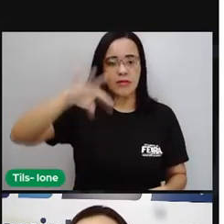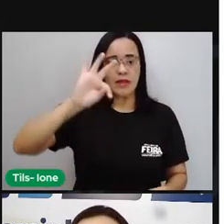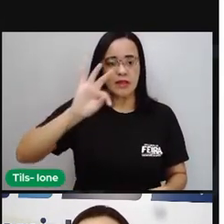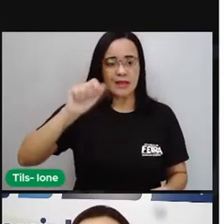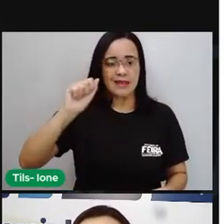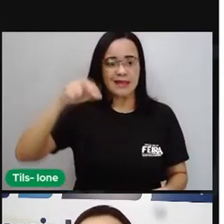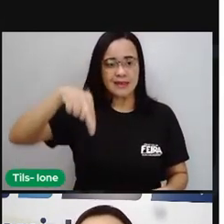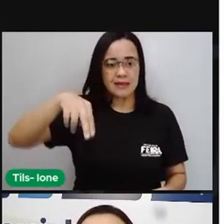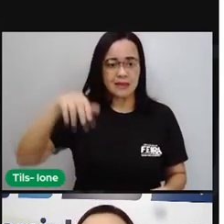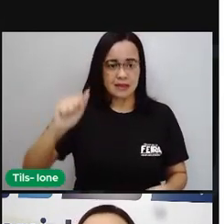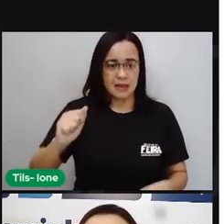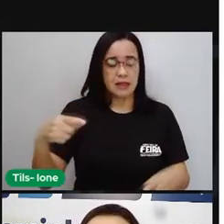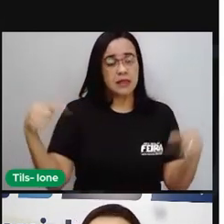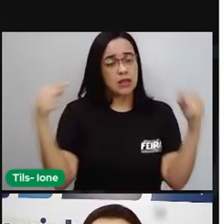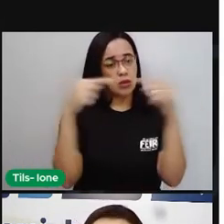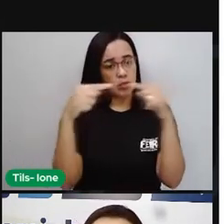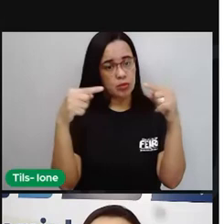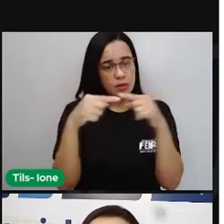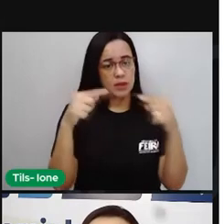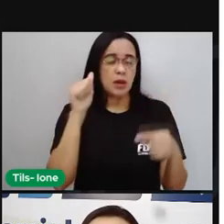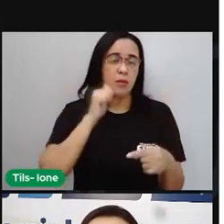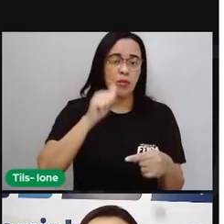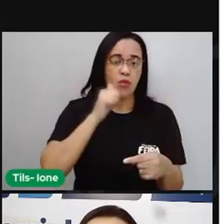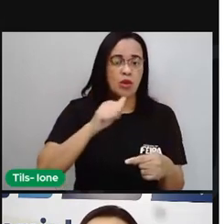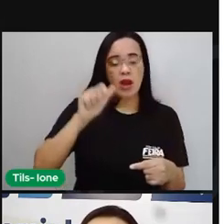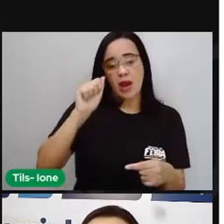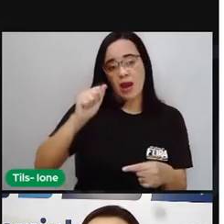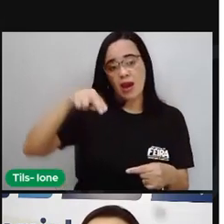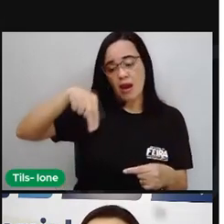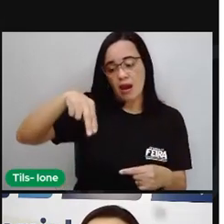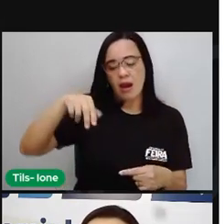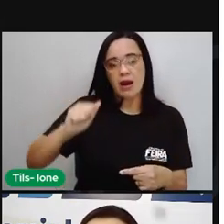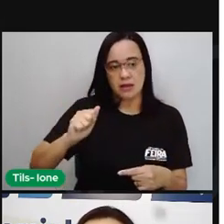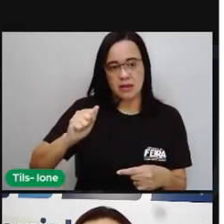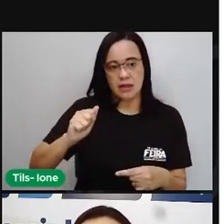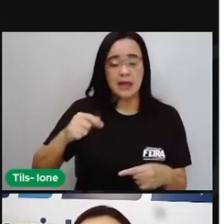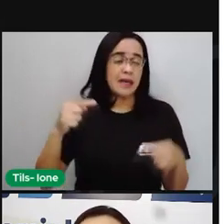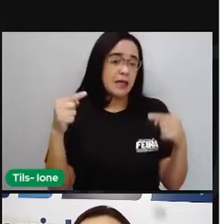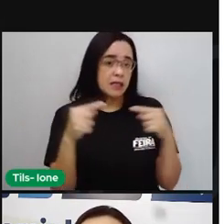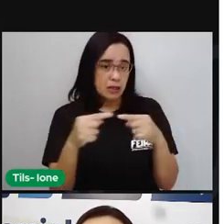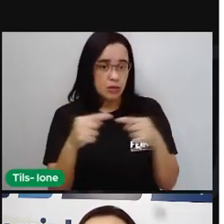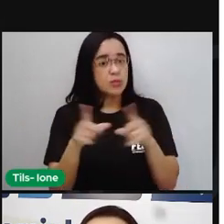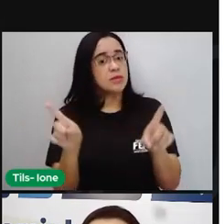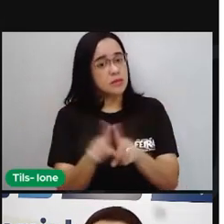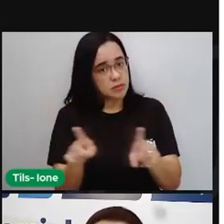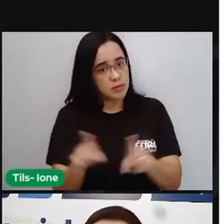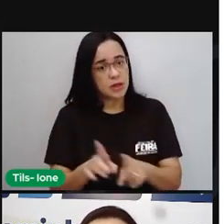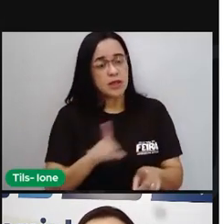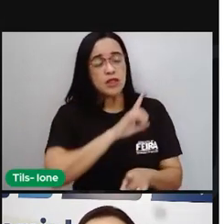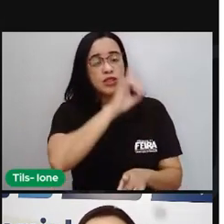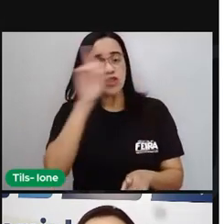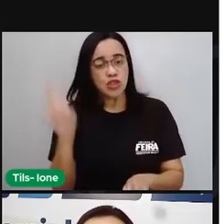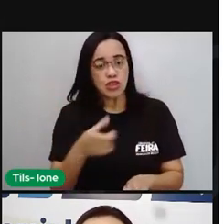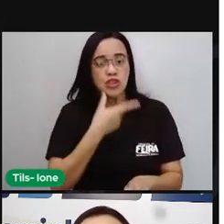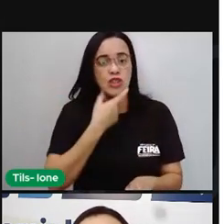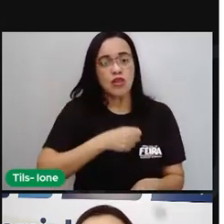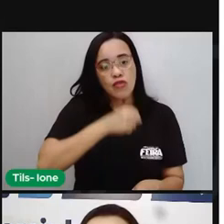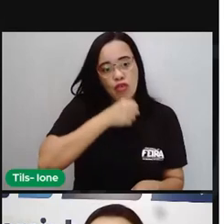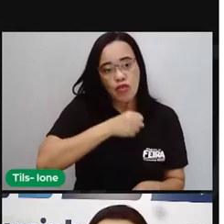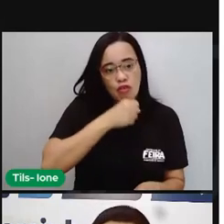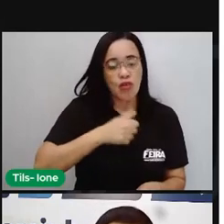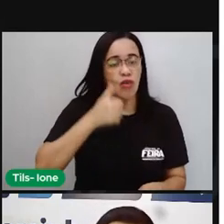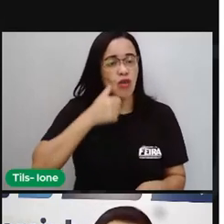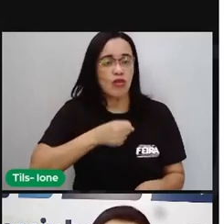vem justamente aí de Santa Ana. E aí o dia dos avós recebe aí essa importância em